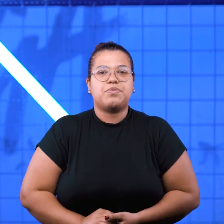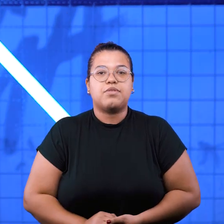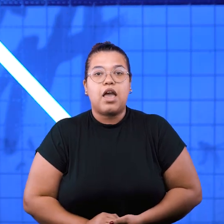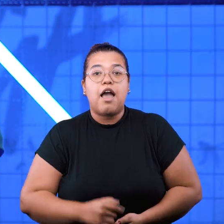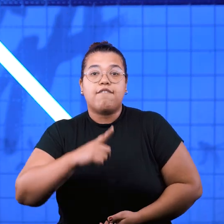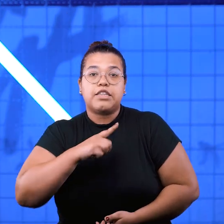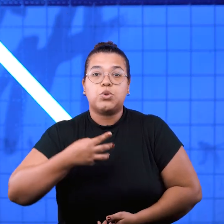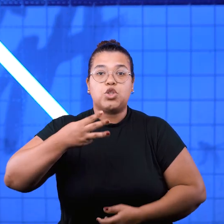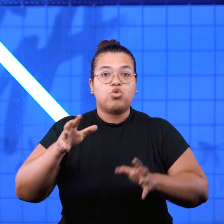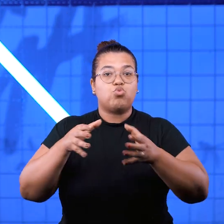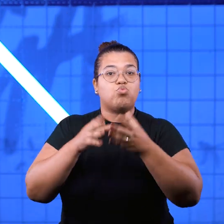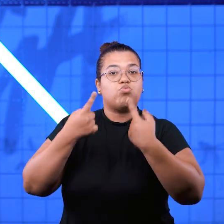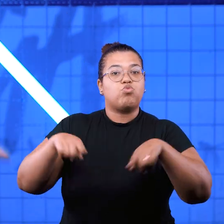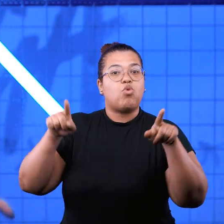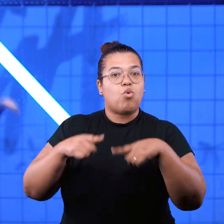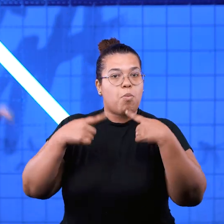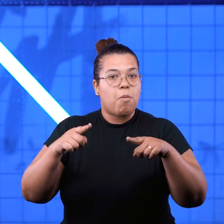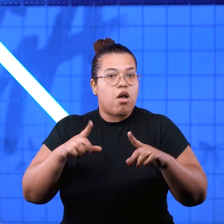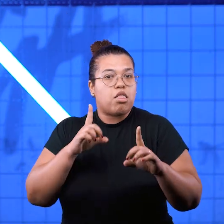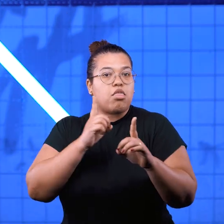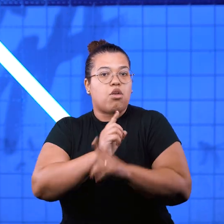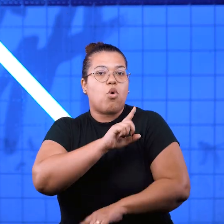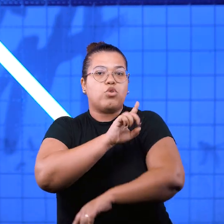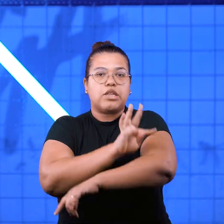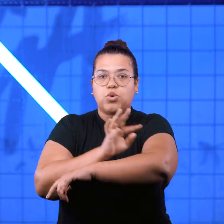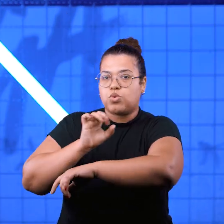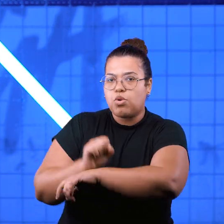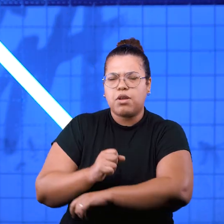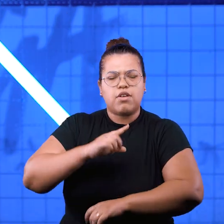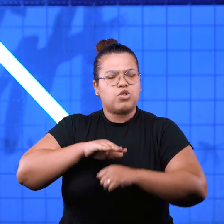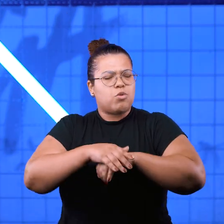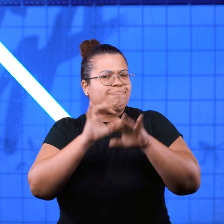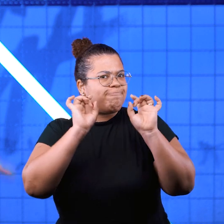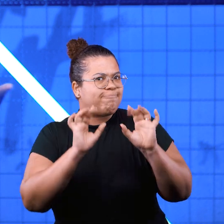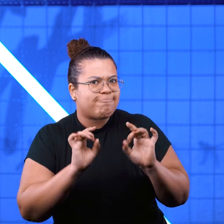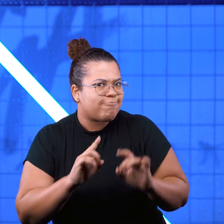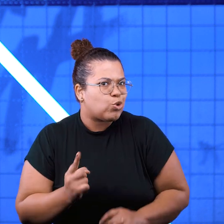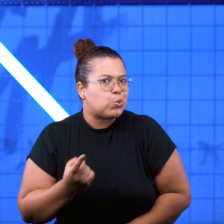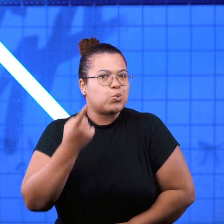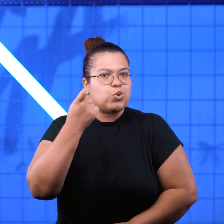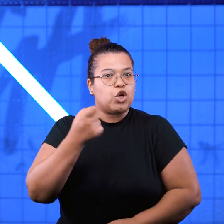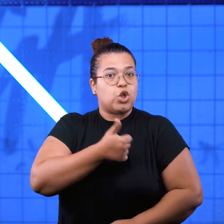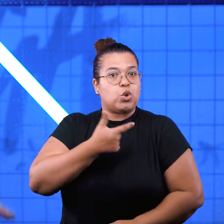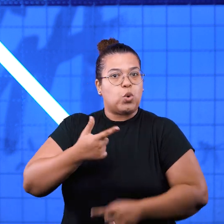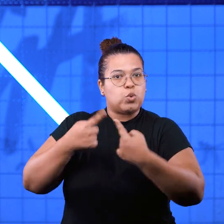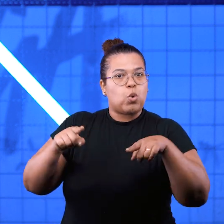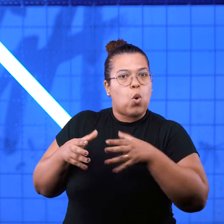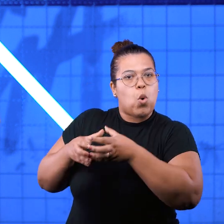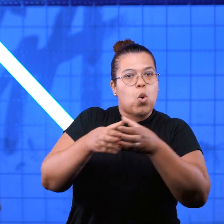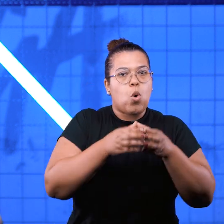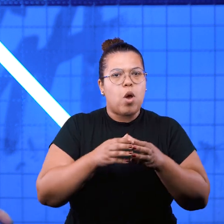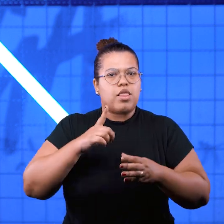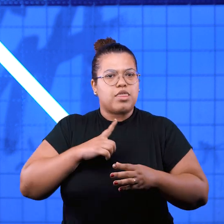Vem aí o terceiro encontro de corais promovido pela Igreja Batista Teosópolis. Será uma noite única, onde 12 corais estarão reunidos